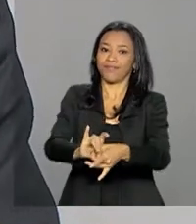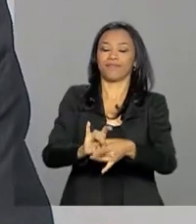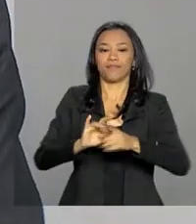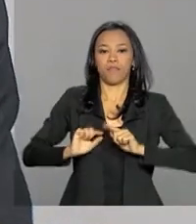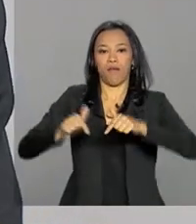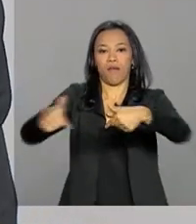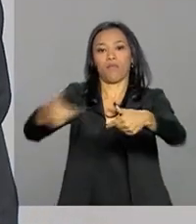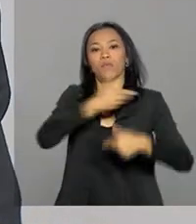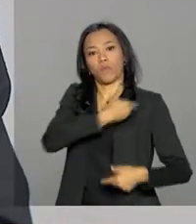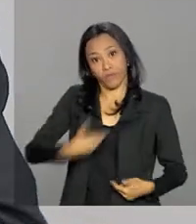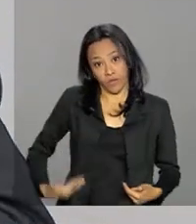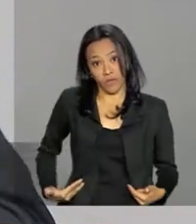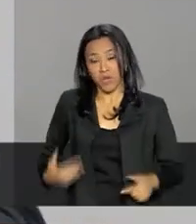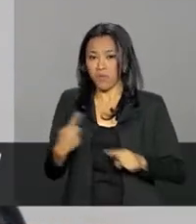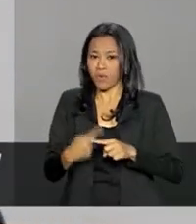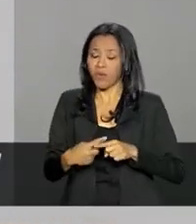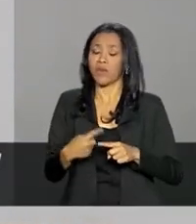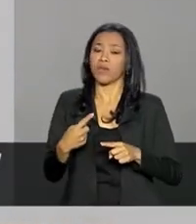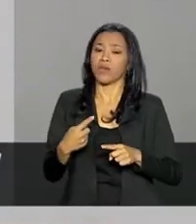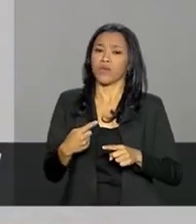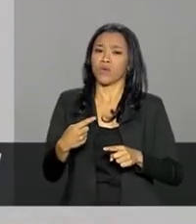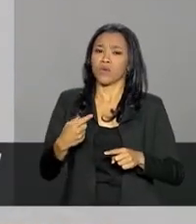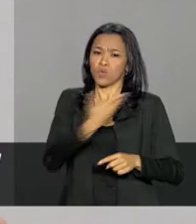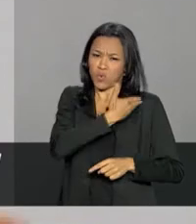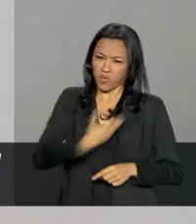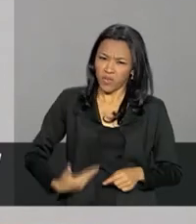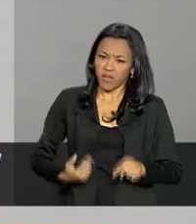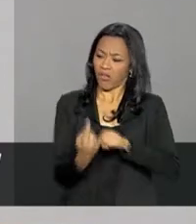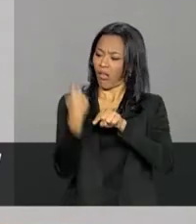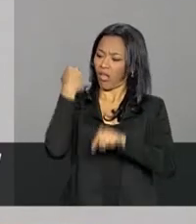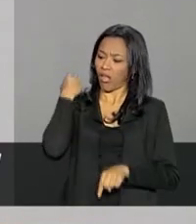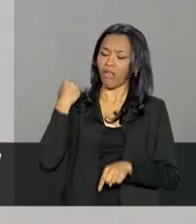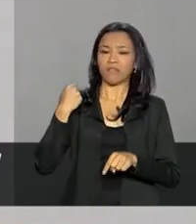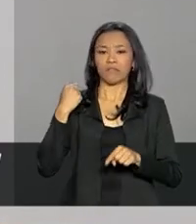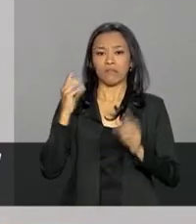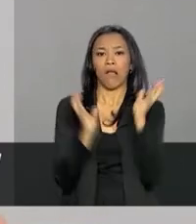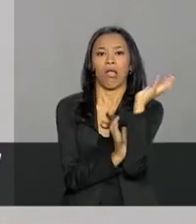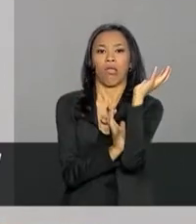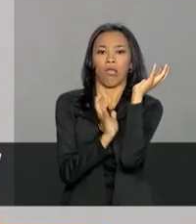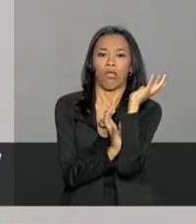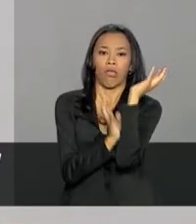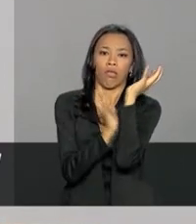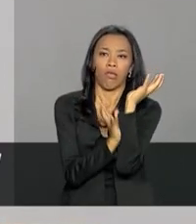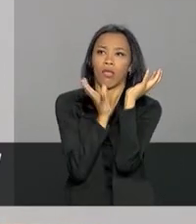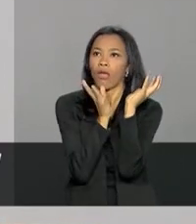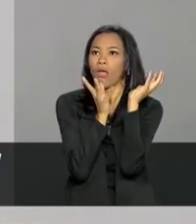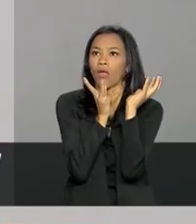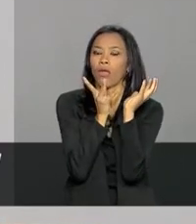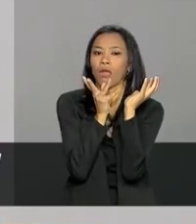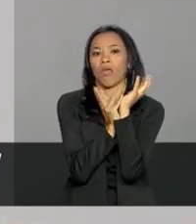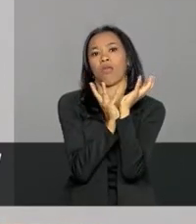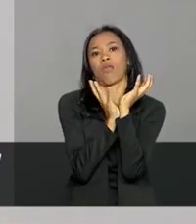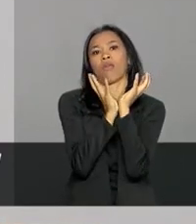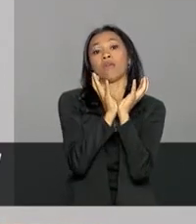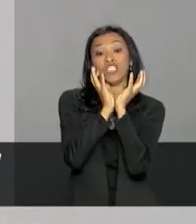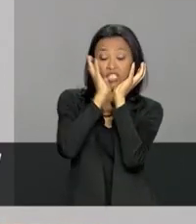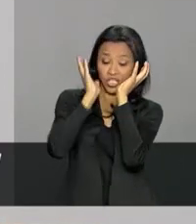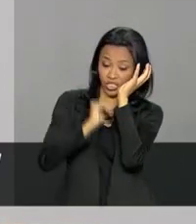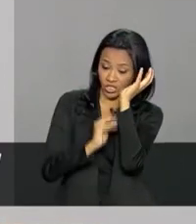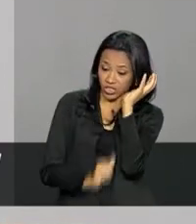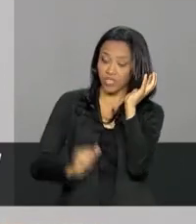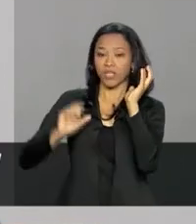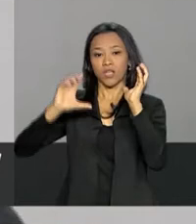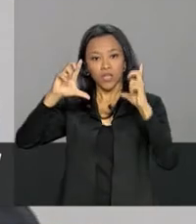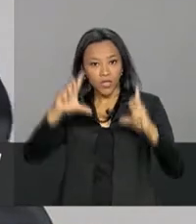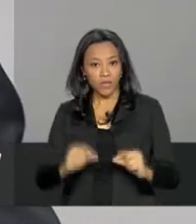como os governos todos são muito burocratizados e burocratizantes, muitas e muitas vezes a desburocratização dá